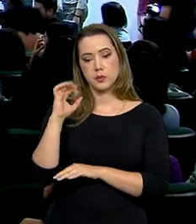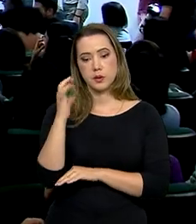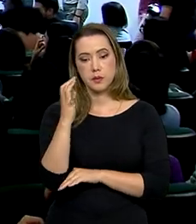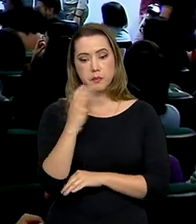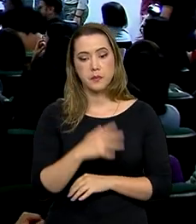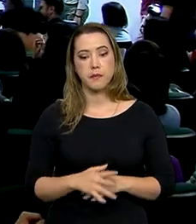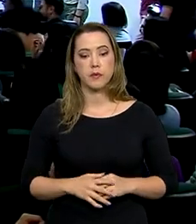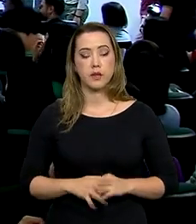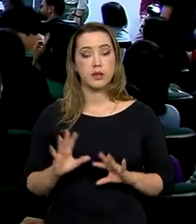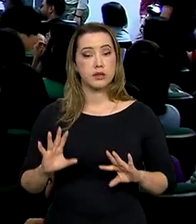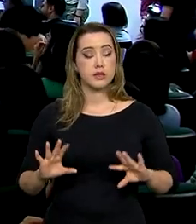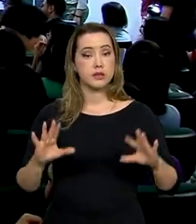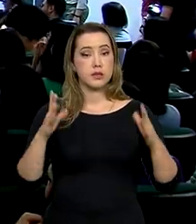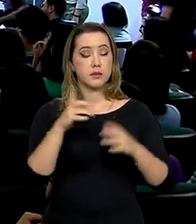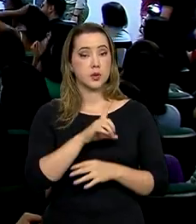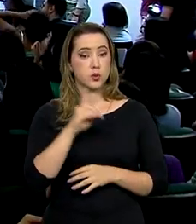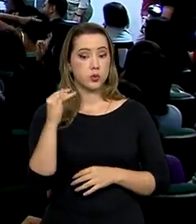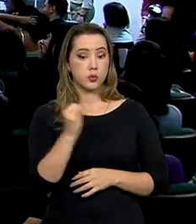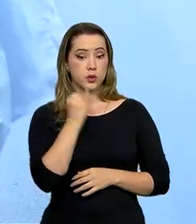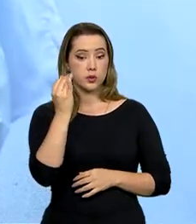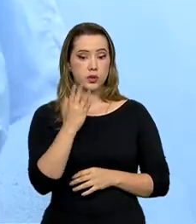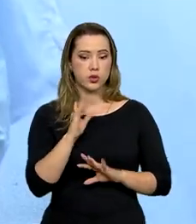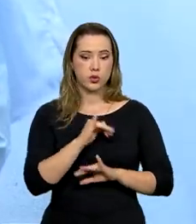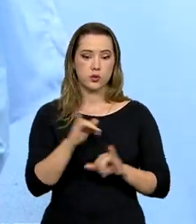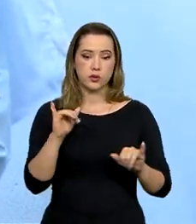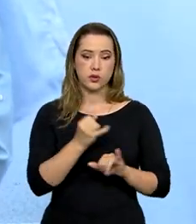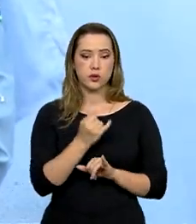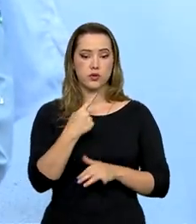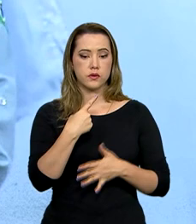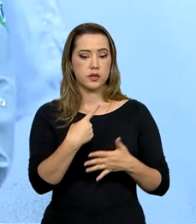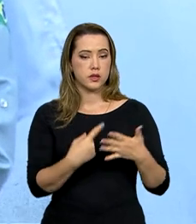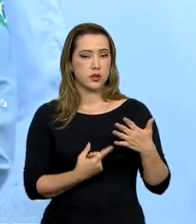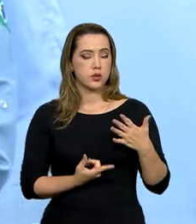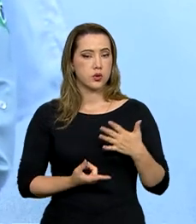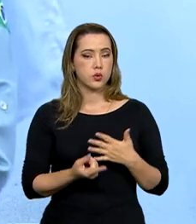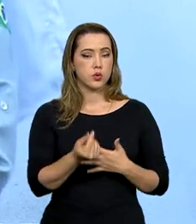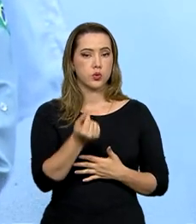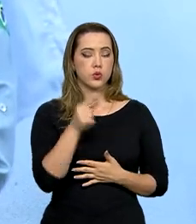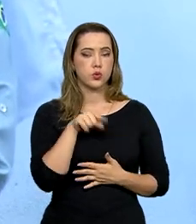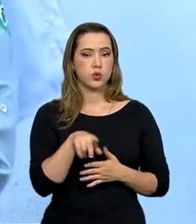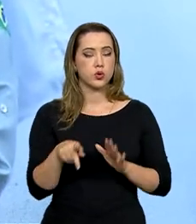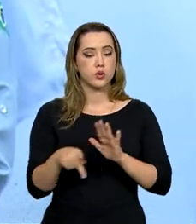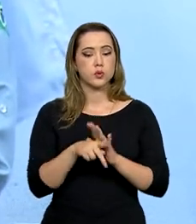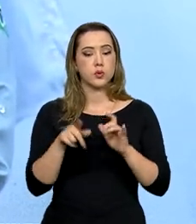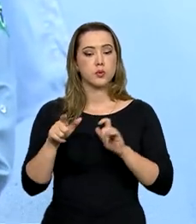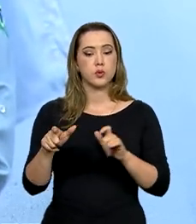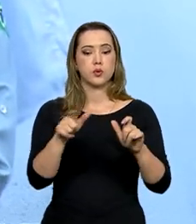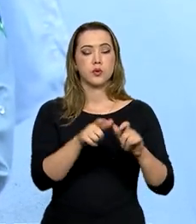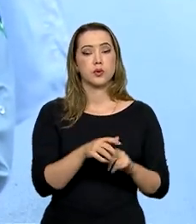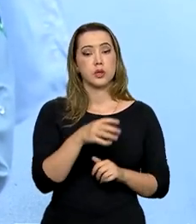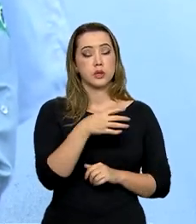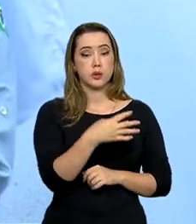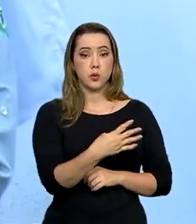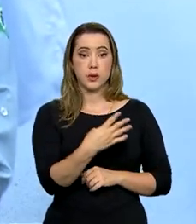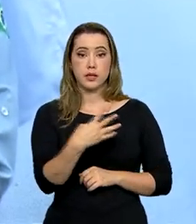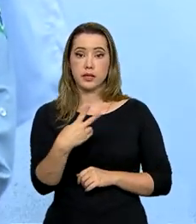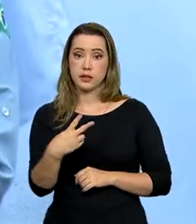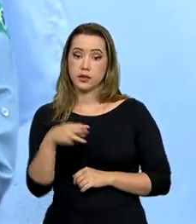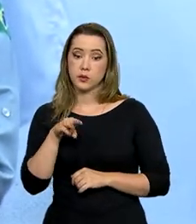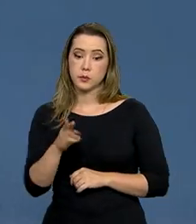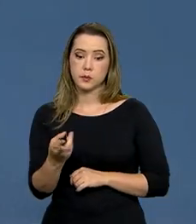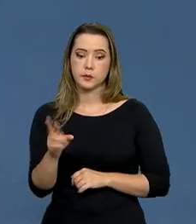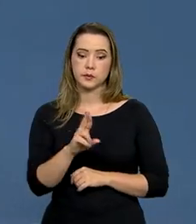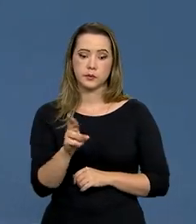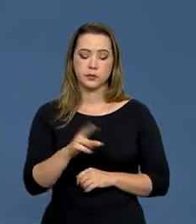E na celebração do aniversário foram anunciados vários recursos para as unidades de conservação, 42 milhões de